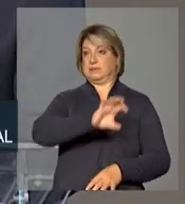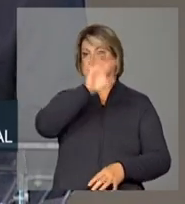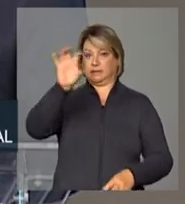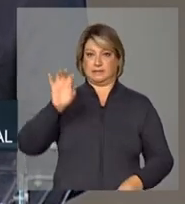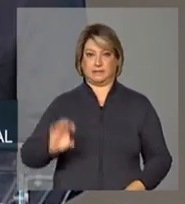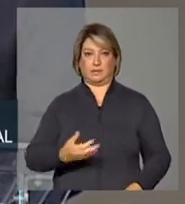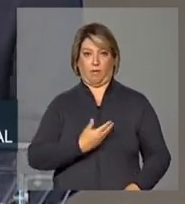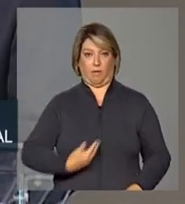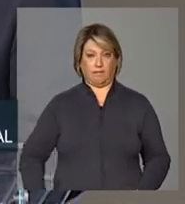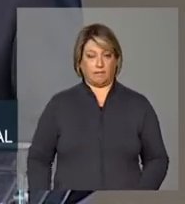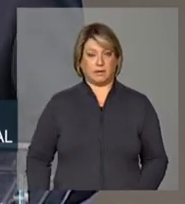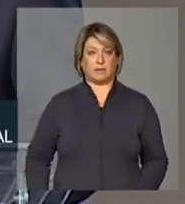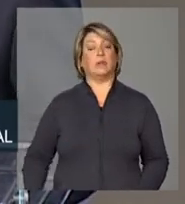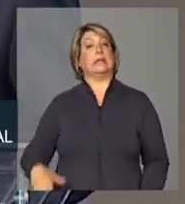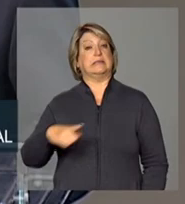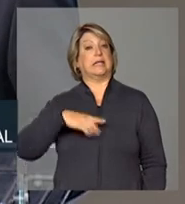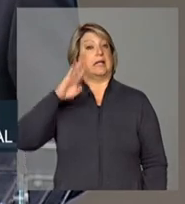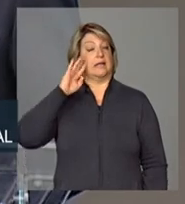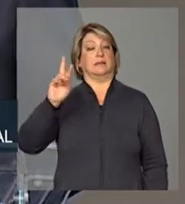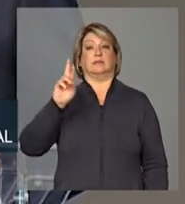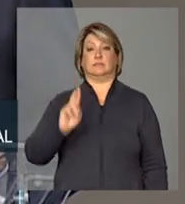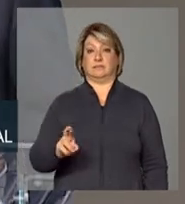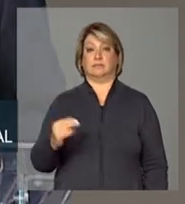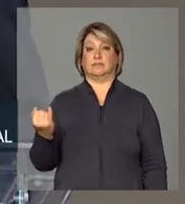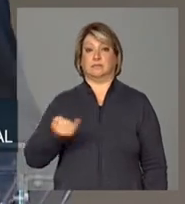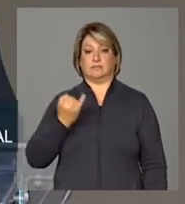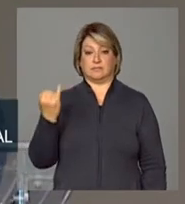tem um papel chave na